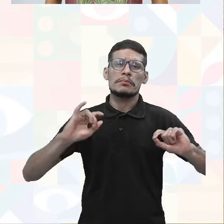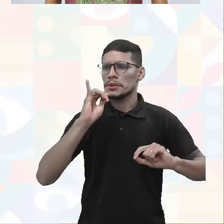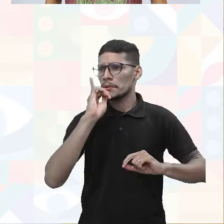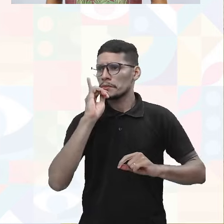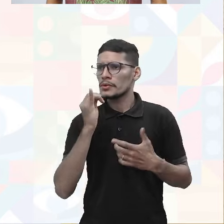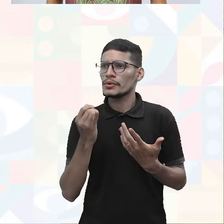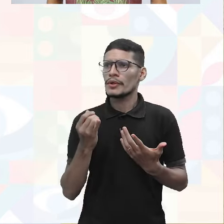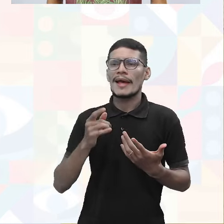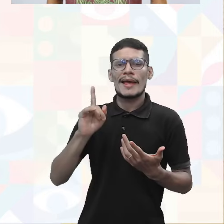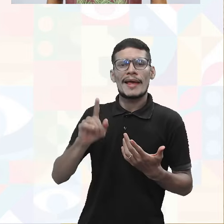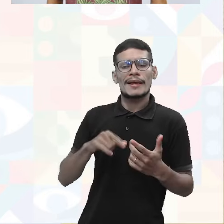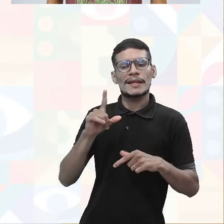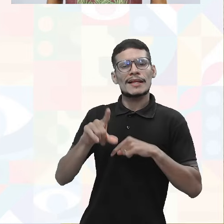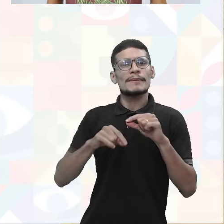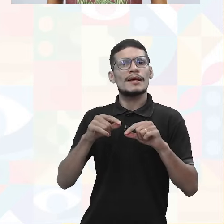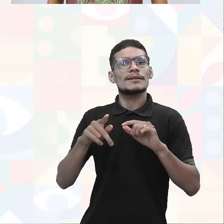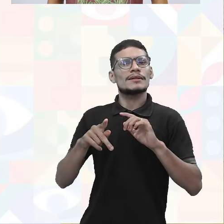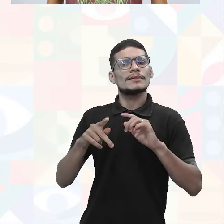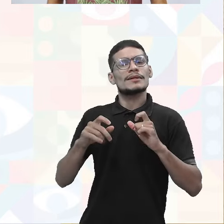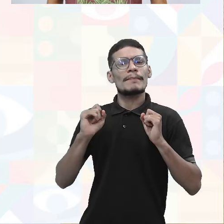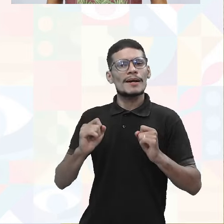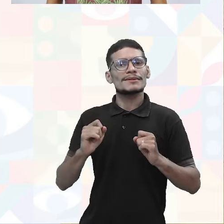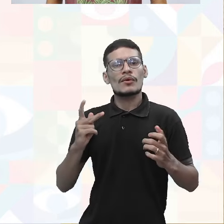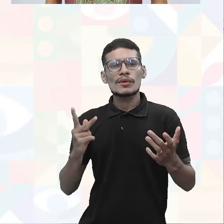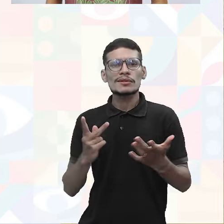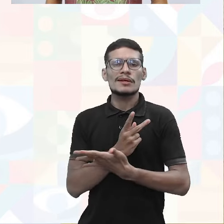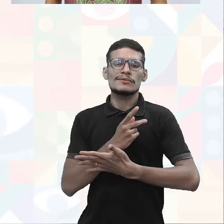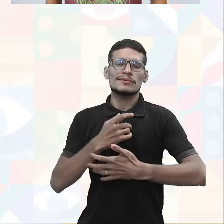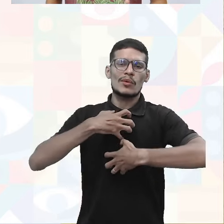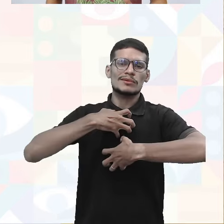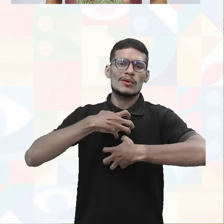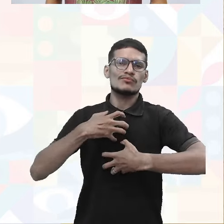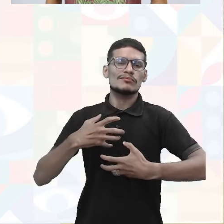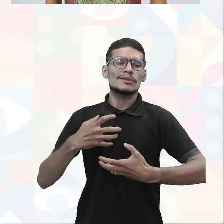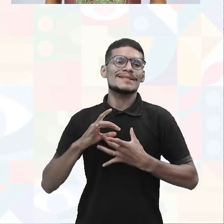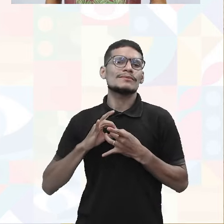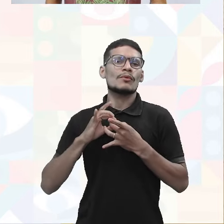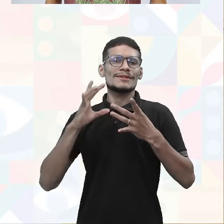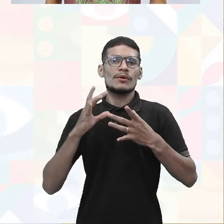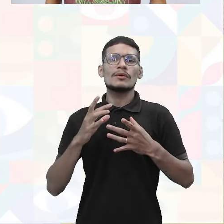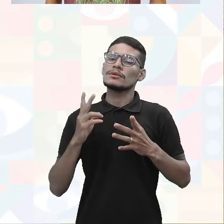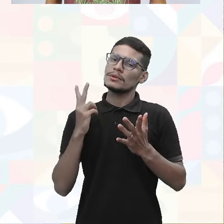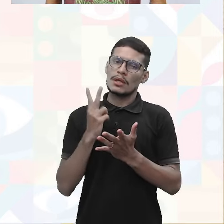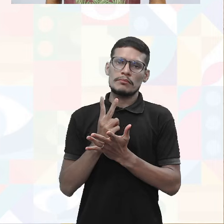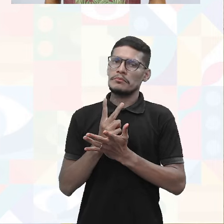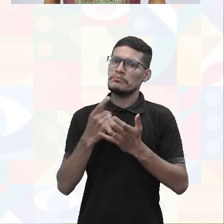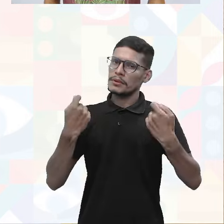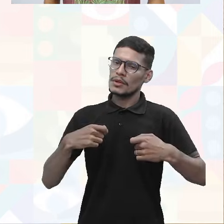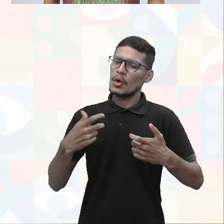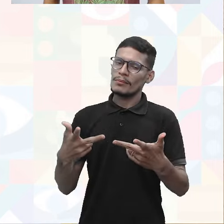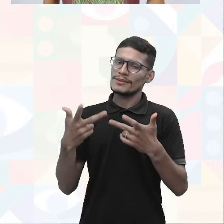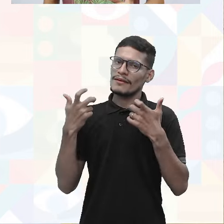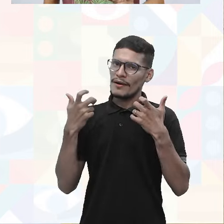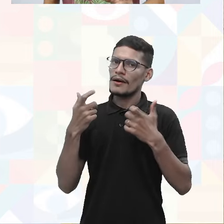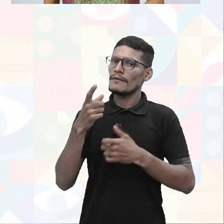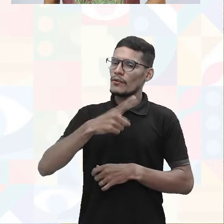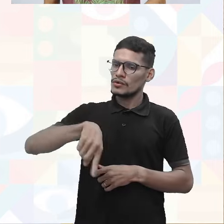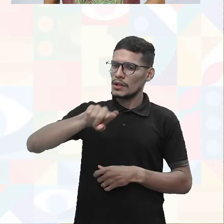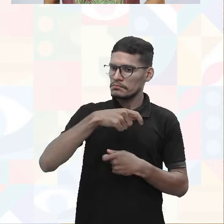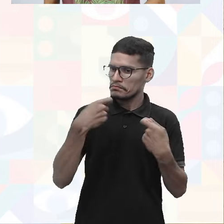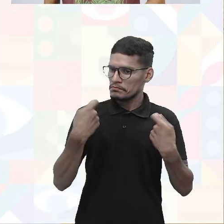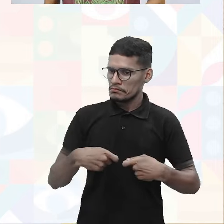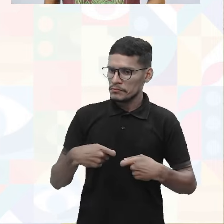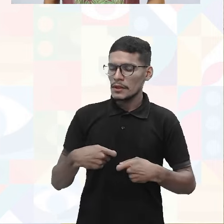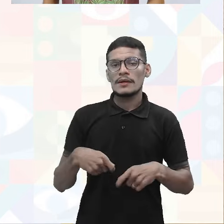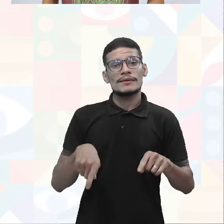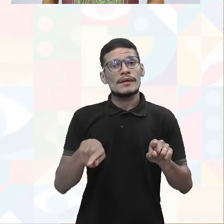ocorram nessas situações de exposição. Então, isso aí tem que estar sempre sendo observado por vocês. E uma coisa que ele vai